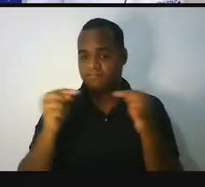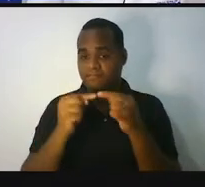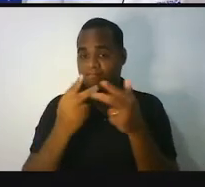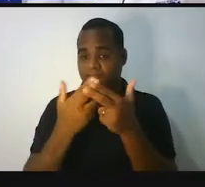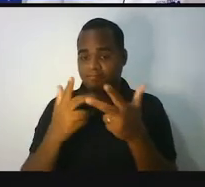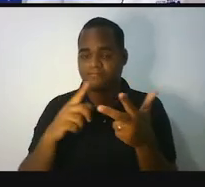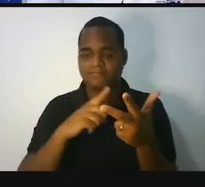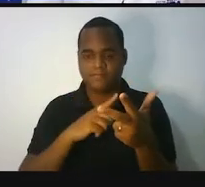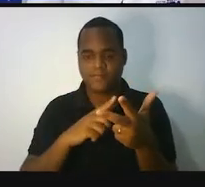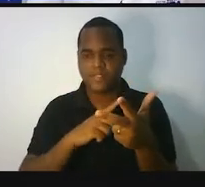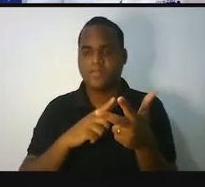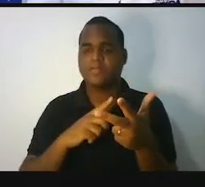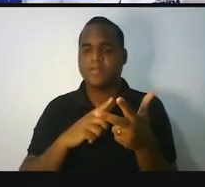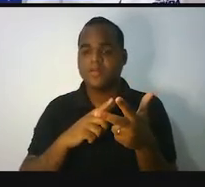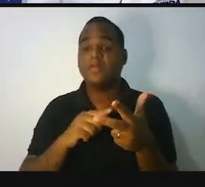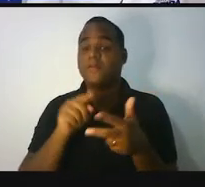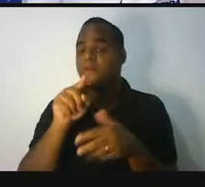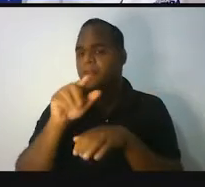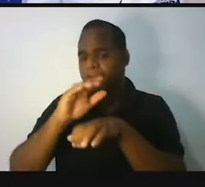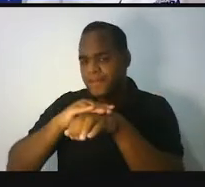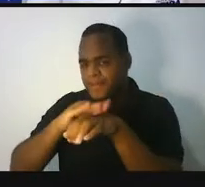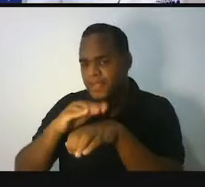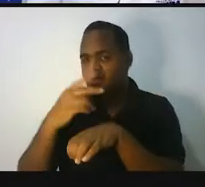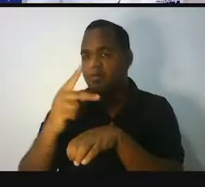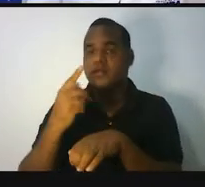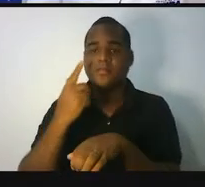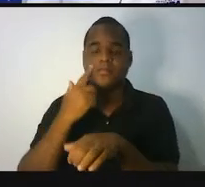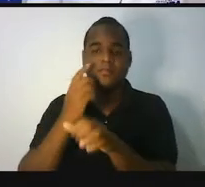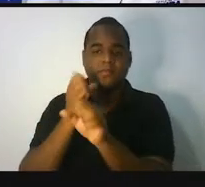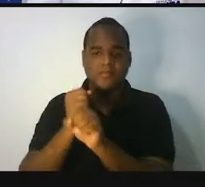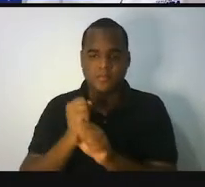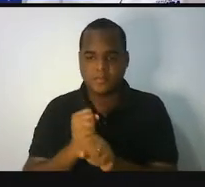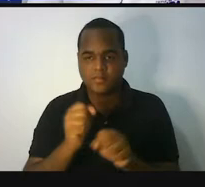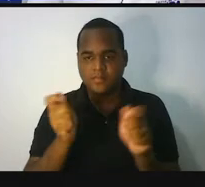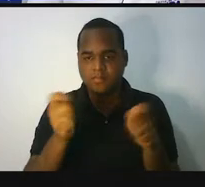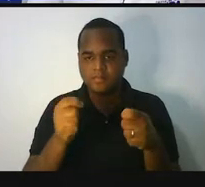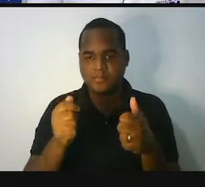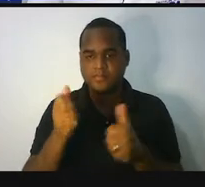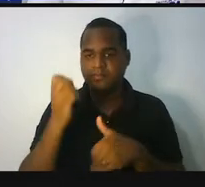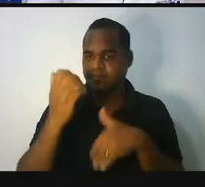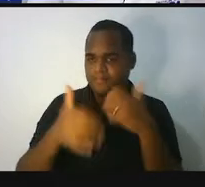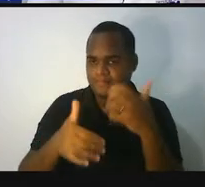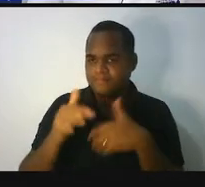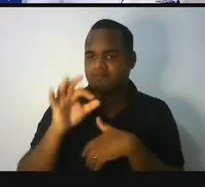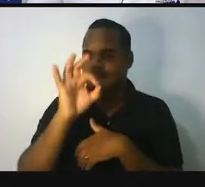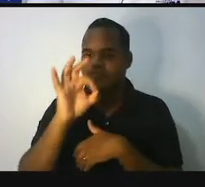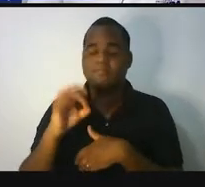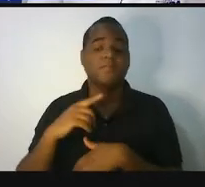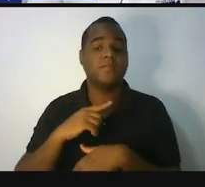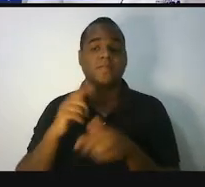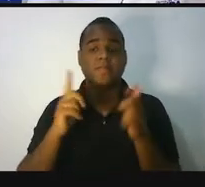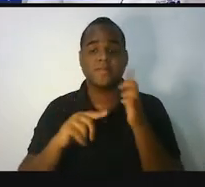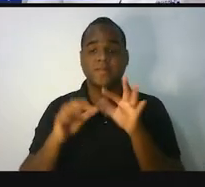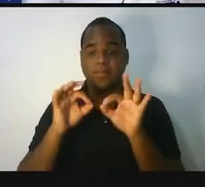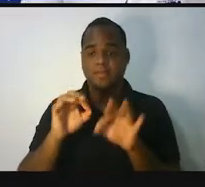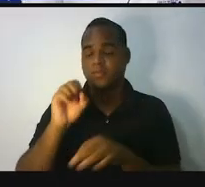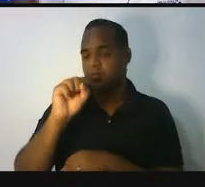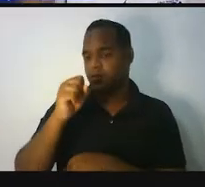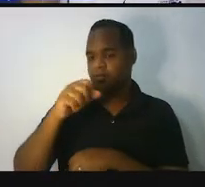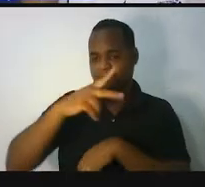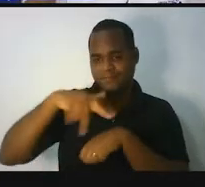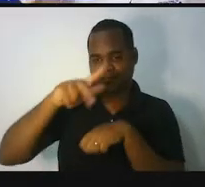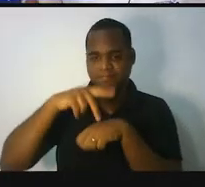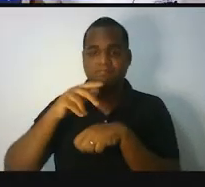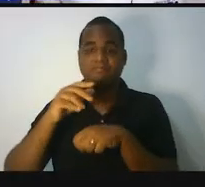lembra? E você calculasse agora essas porcentagens dos oito países que